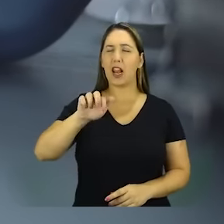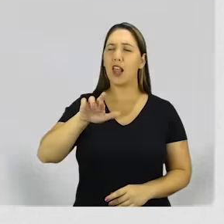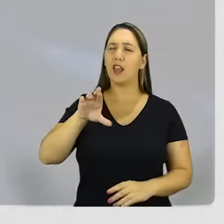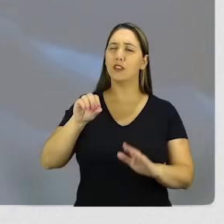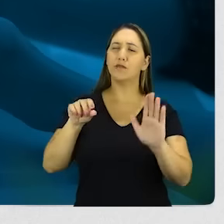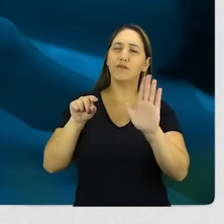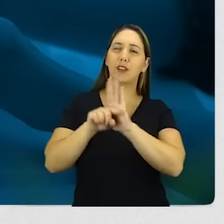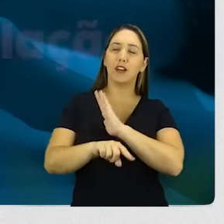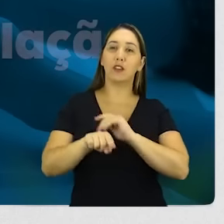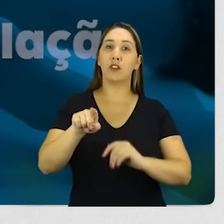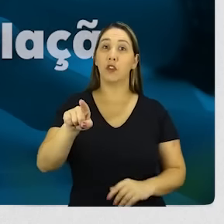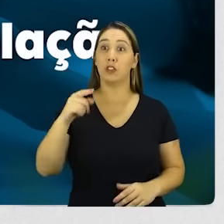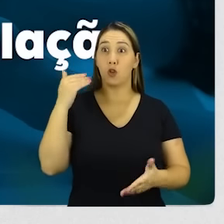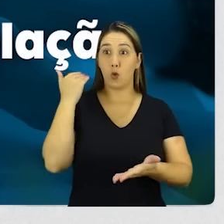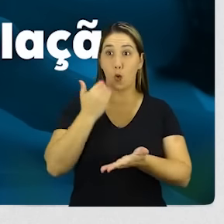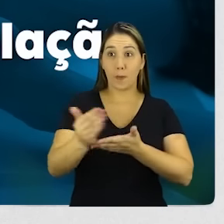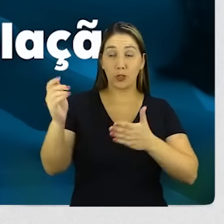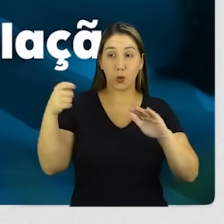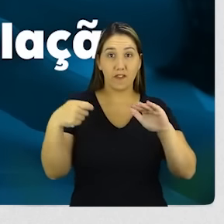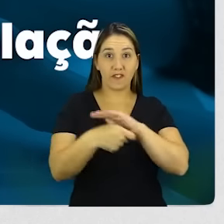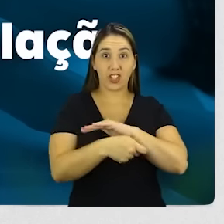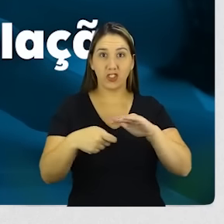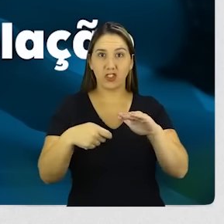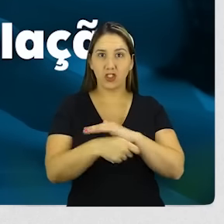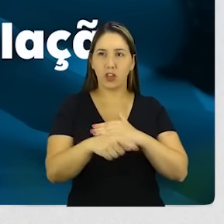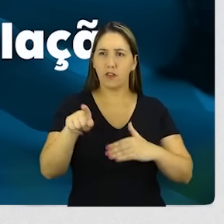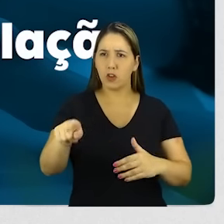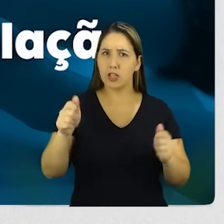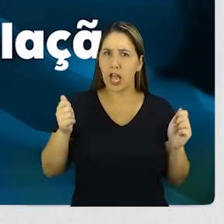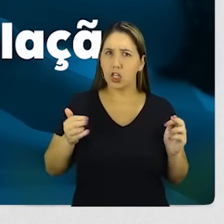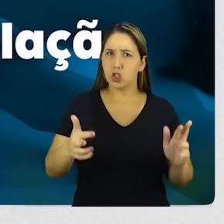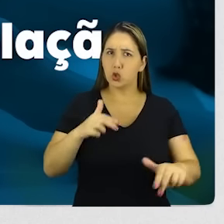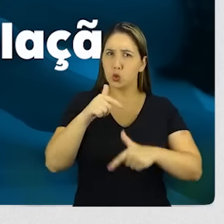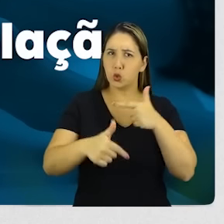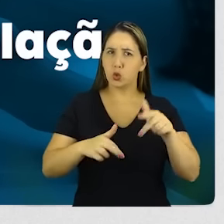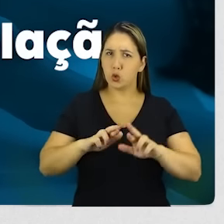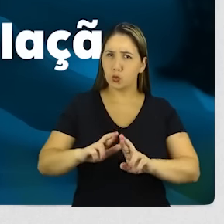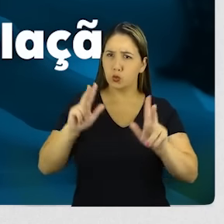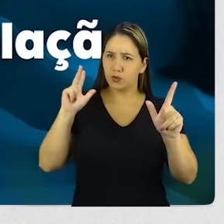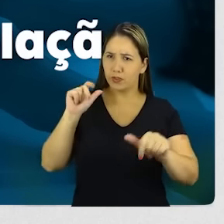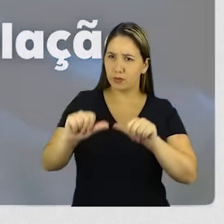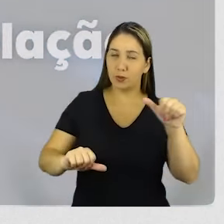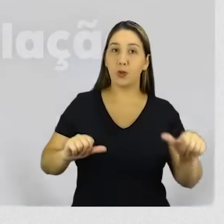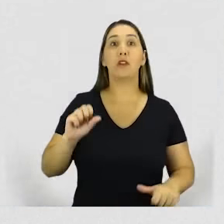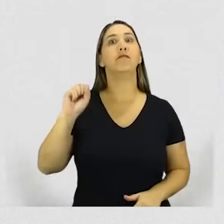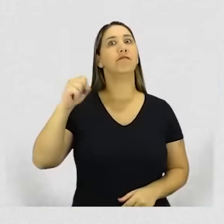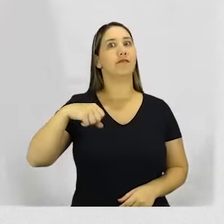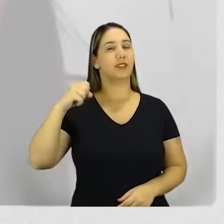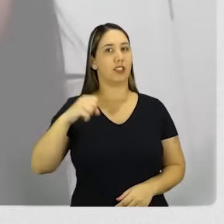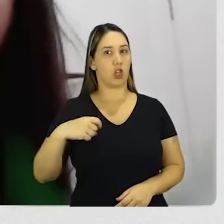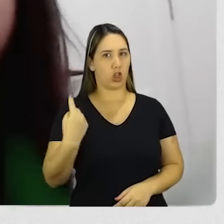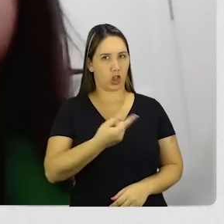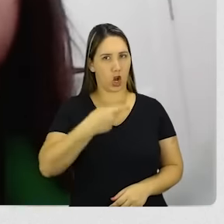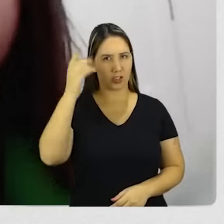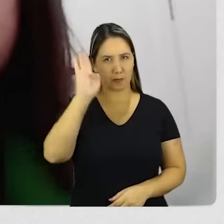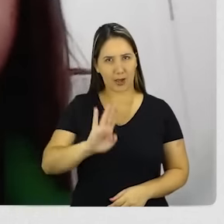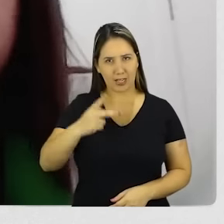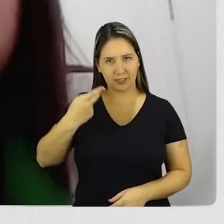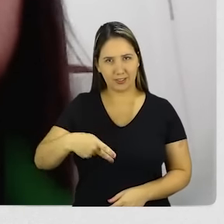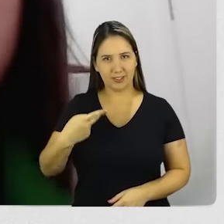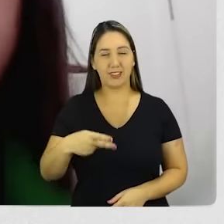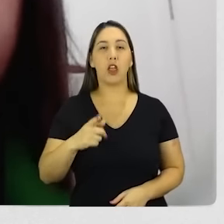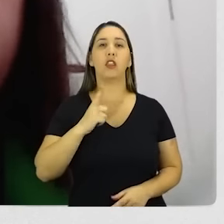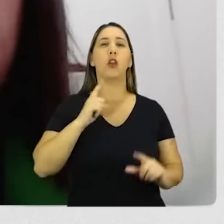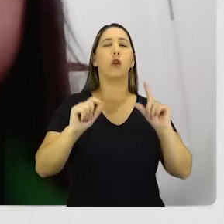Leandro, depois que você começou a investir, você mudou a sua atitude em relação aos fundos? Sim. Nós brasileiros